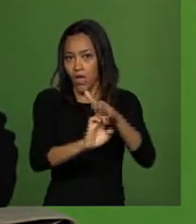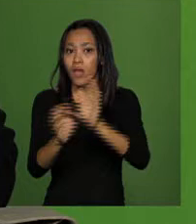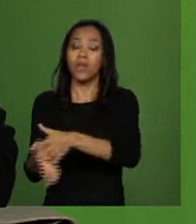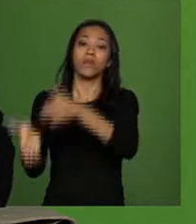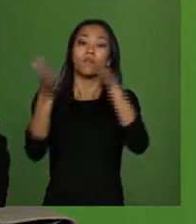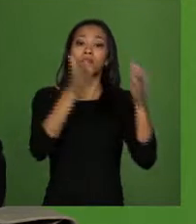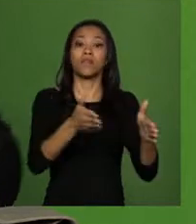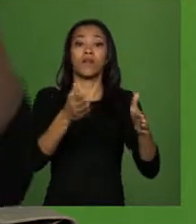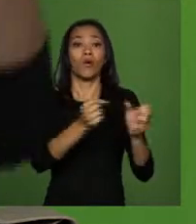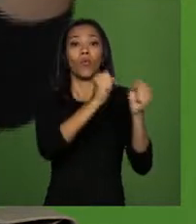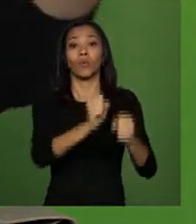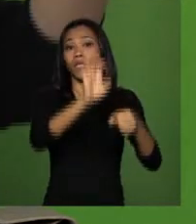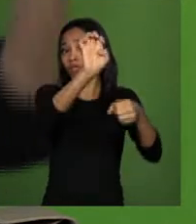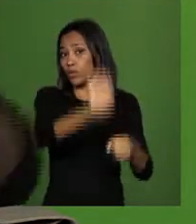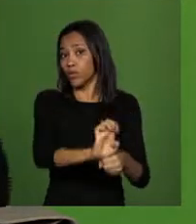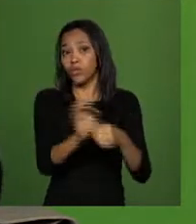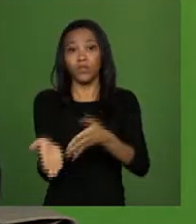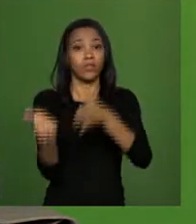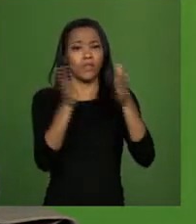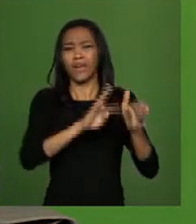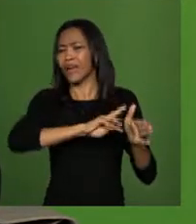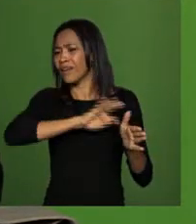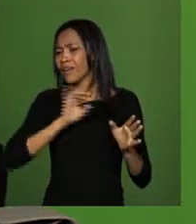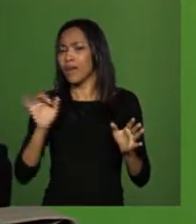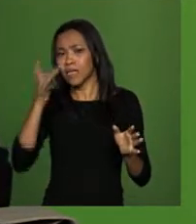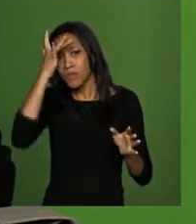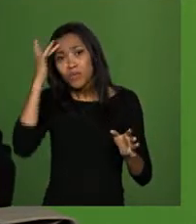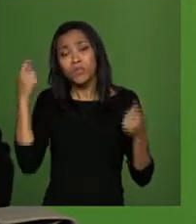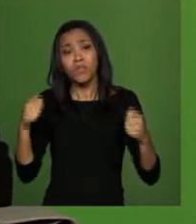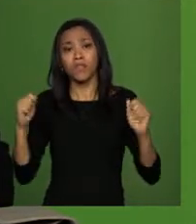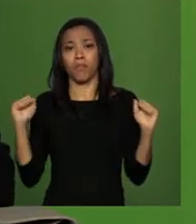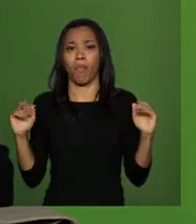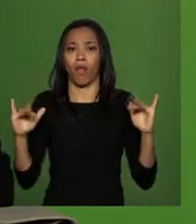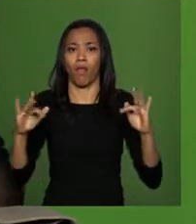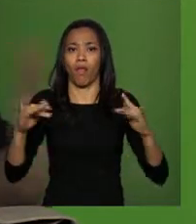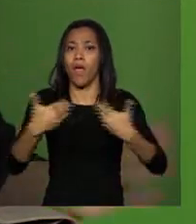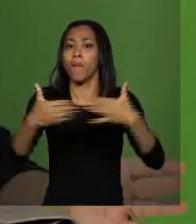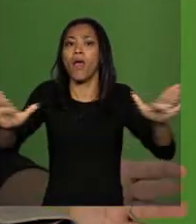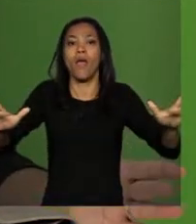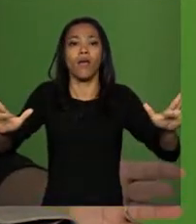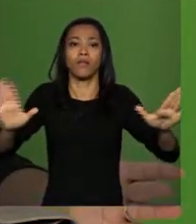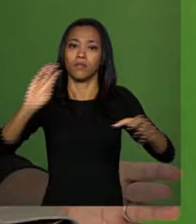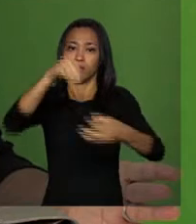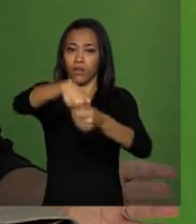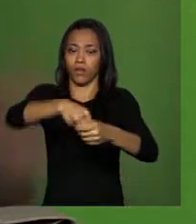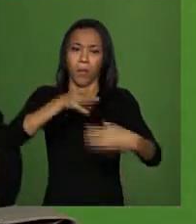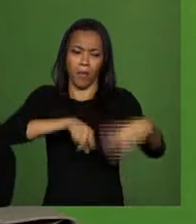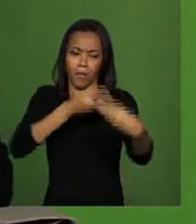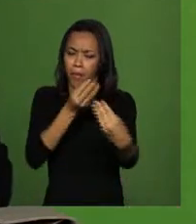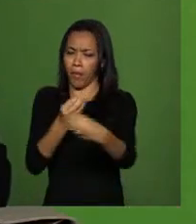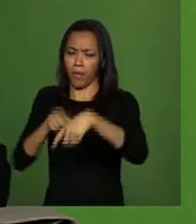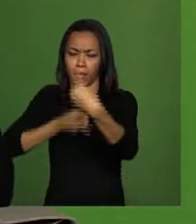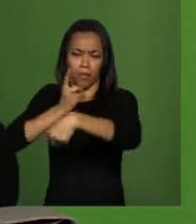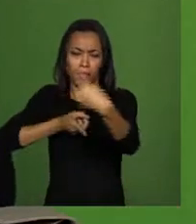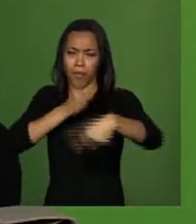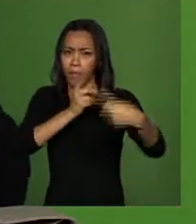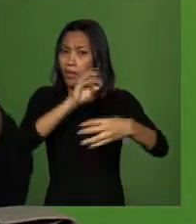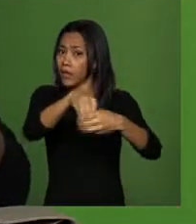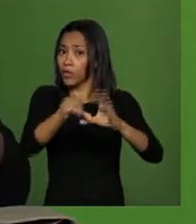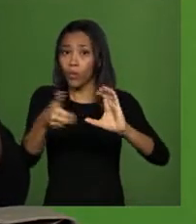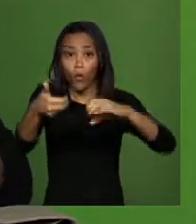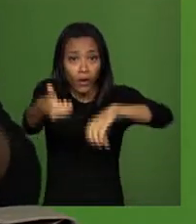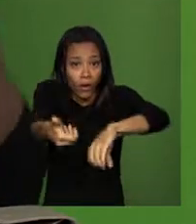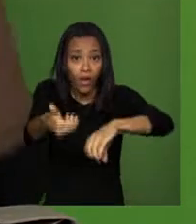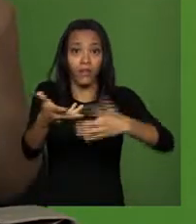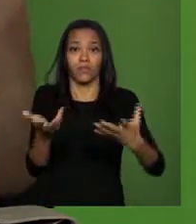Estadual. Todo mundo tem que ir para dentro do Congresso Nacional, onde a Casa do Povo e a Democracia, e articular suas posições. As posições não é ser